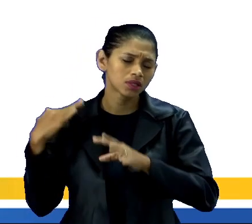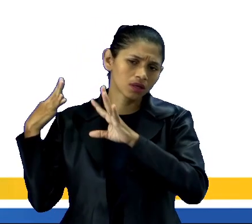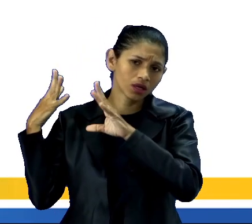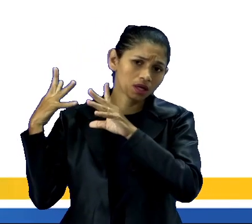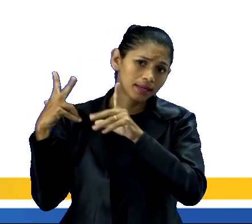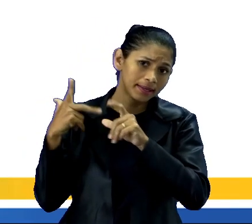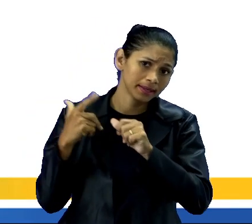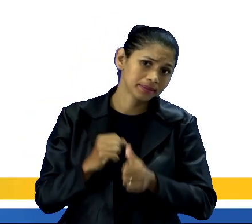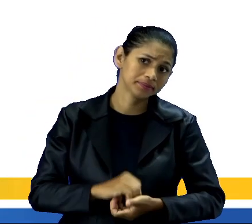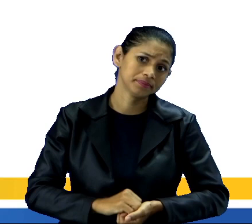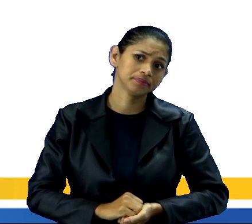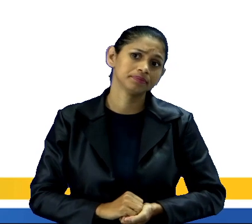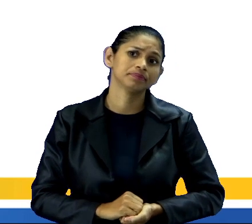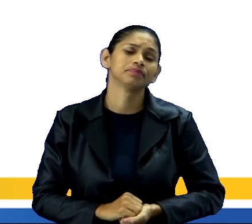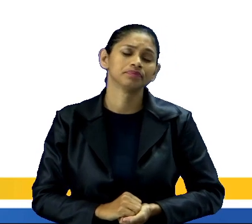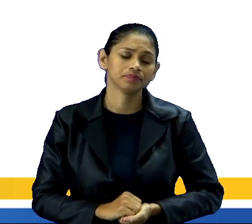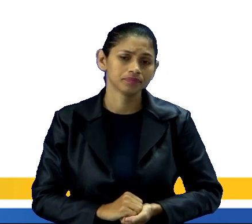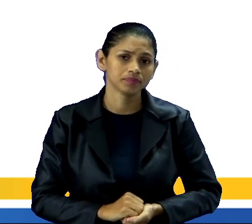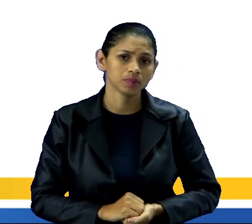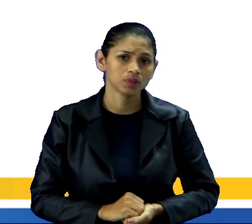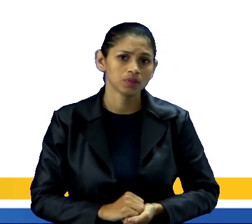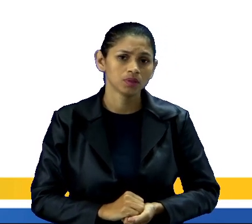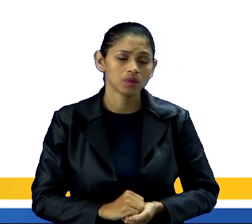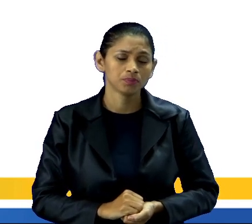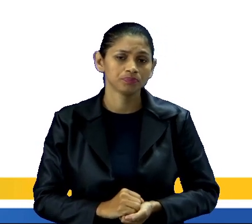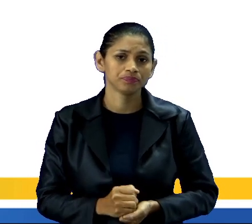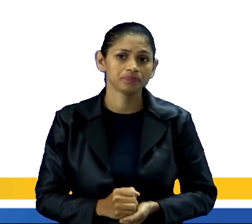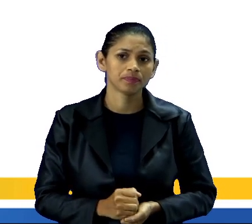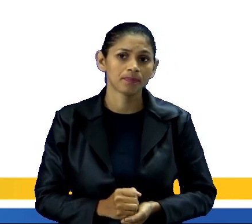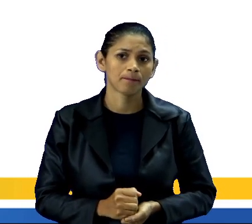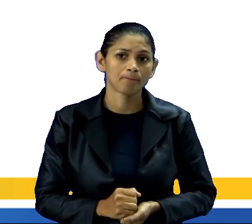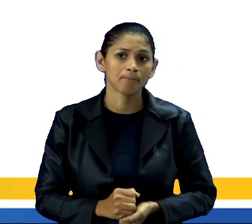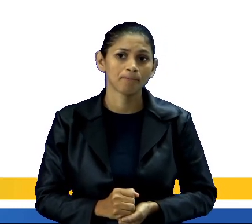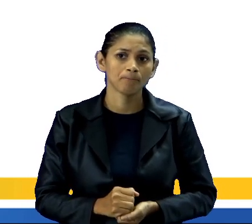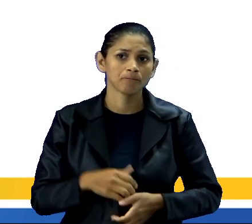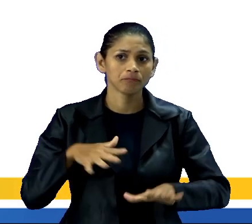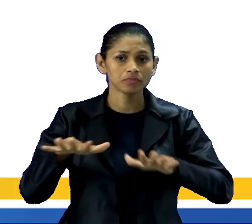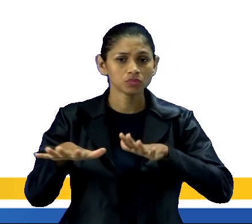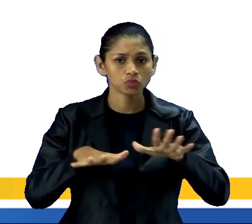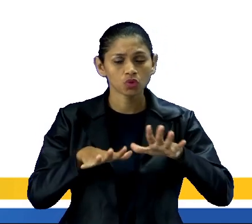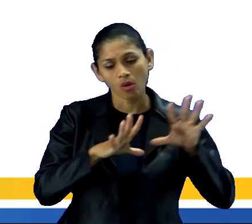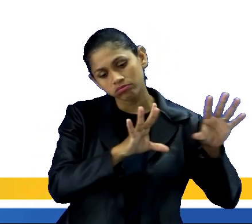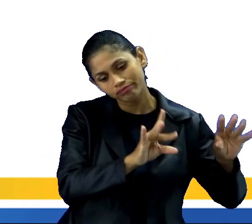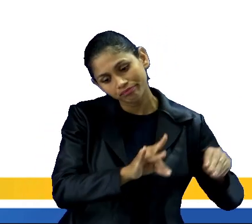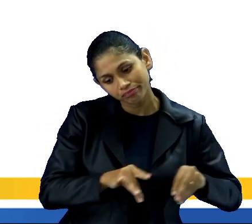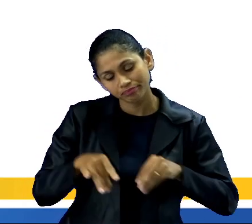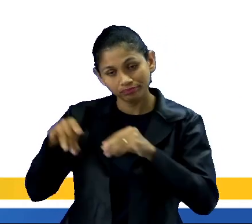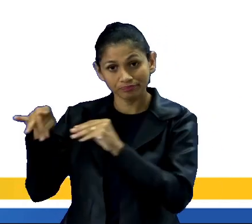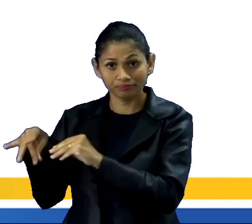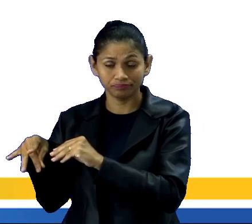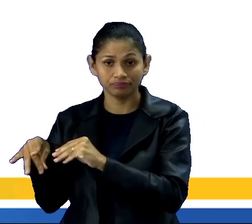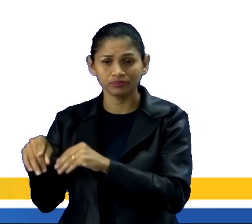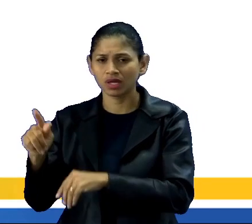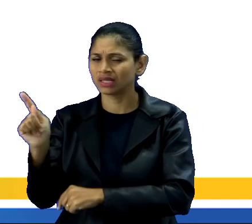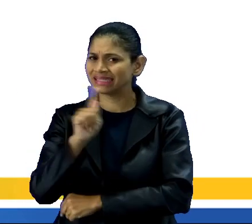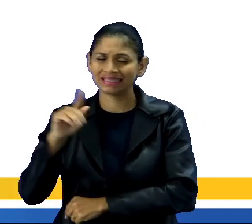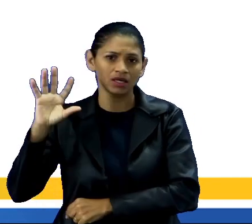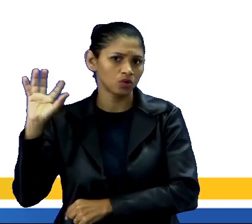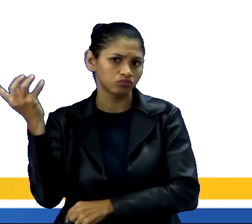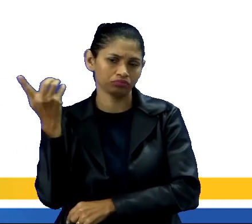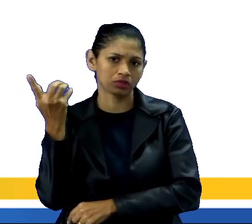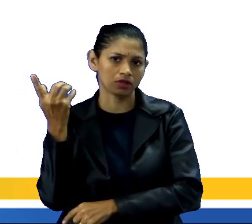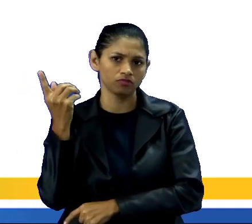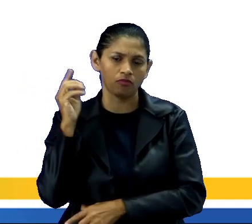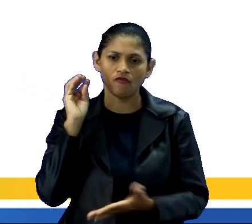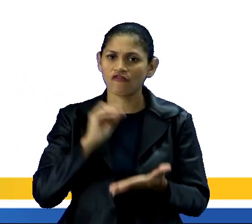Recapitulando, né, para vocês assimilarem melhor, tá? Os movimentos migratórios, eles não acontecem sem motivo.